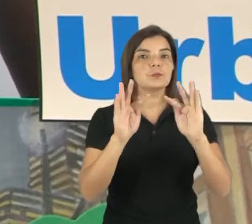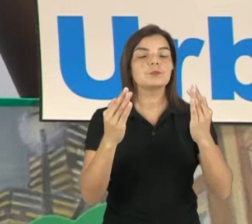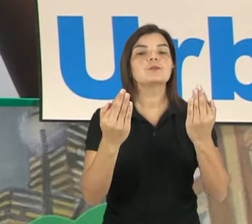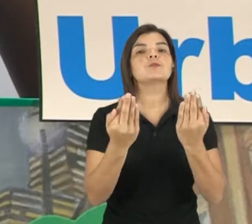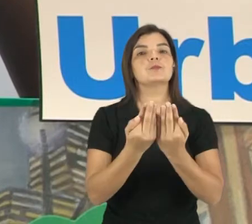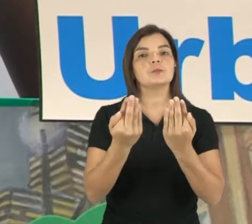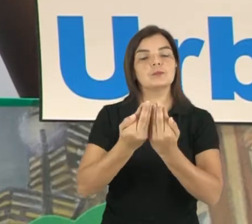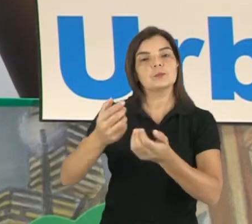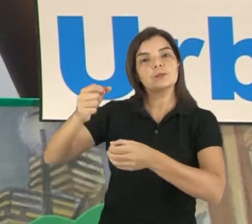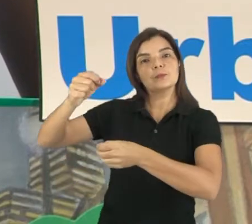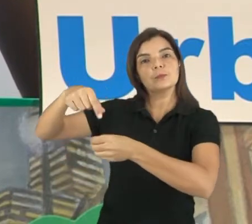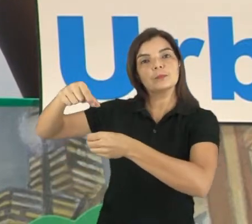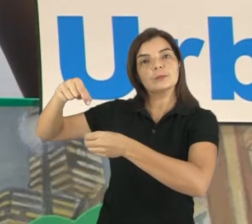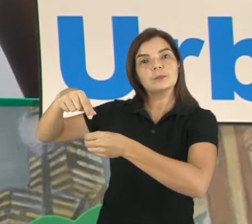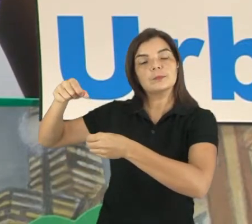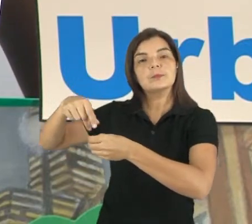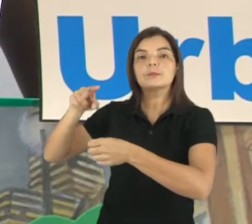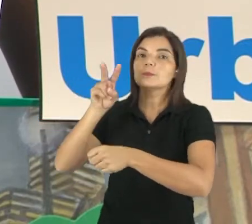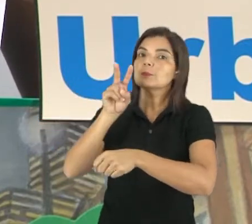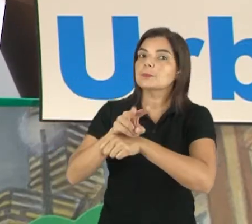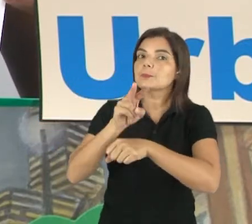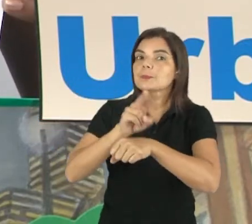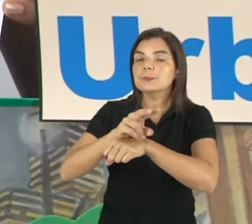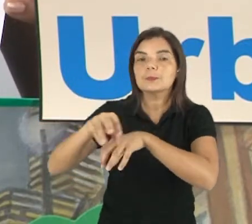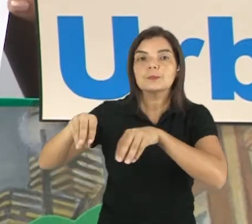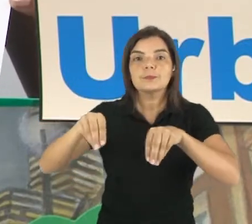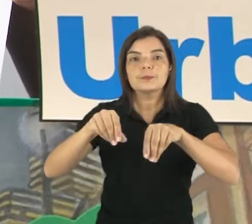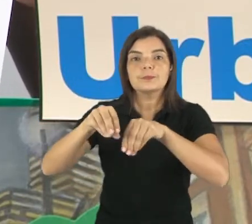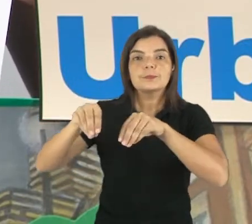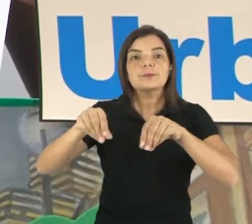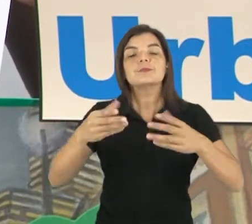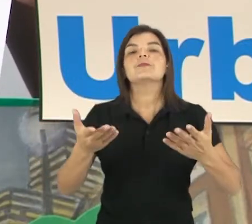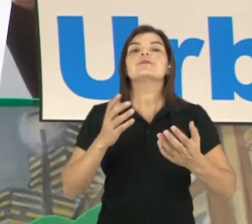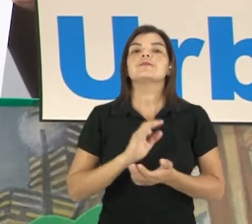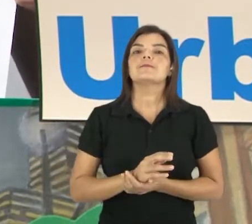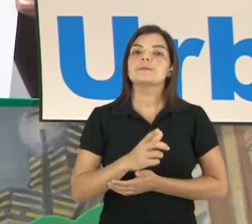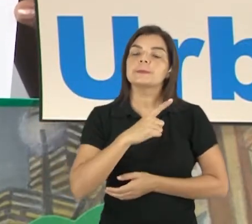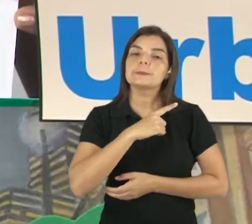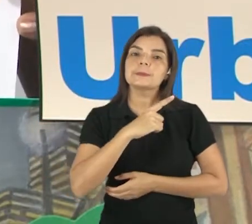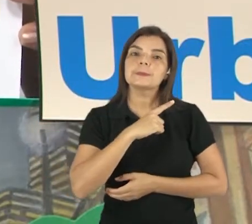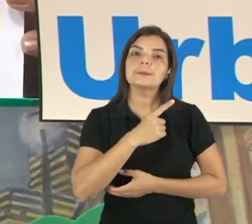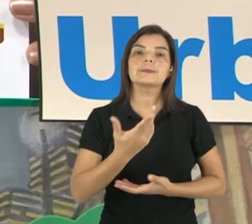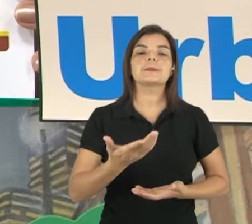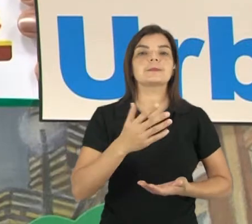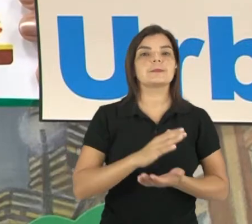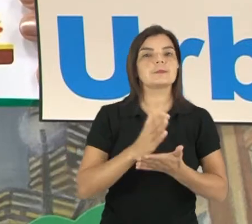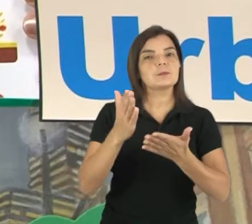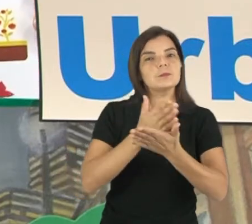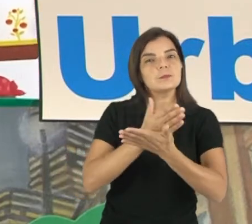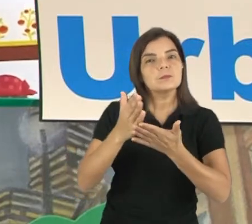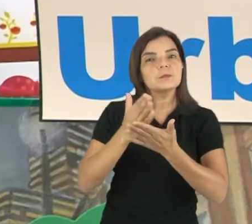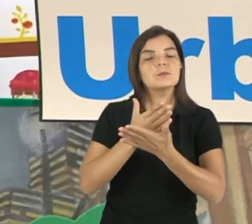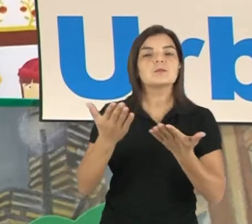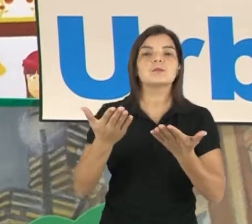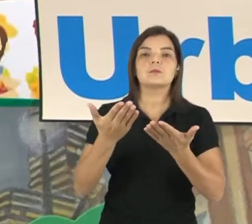eles cultivam, né, eles cuidam da terra, eles têm, né, algumas